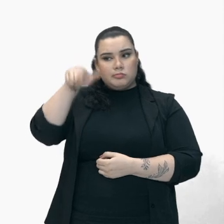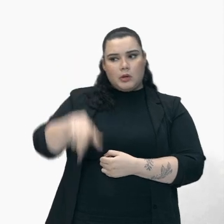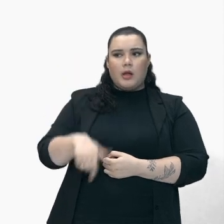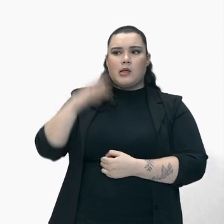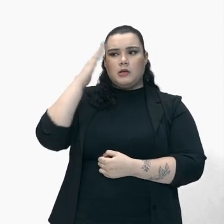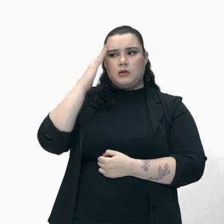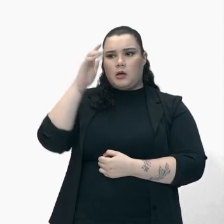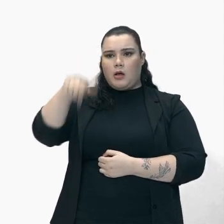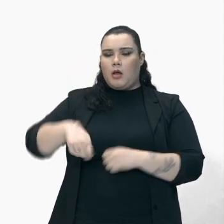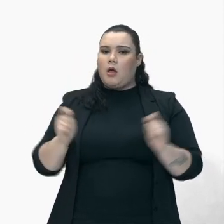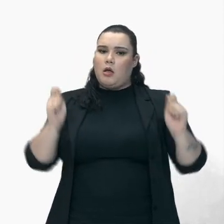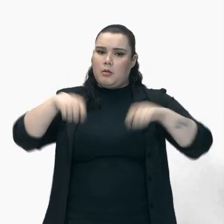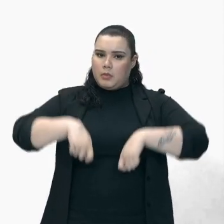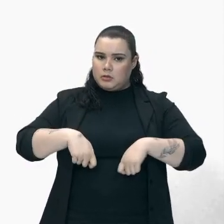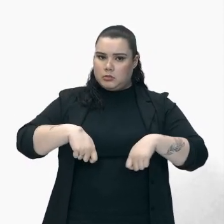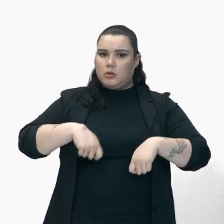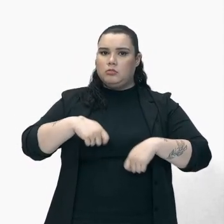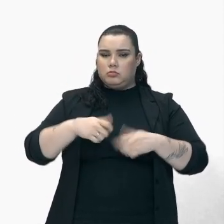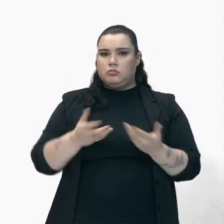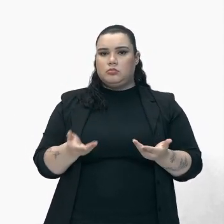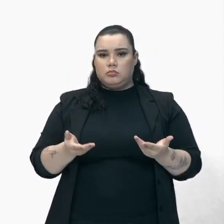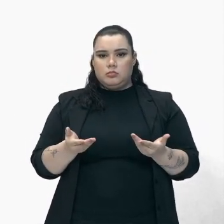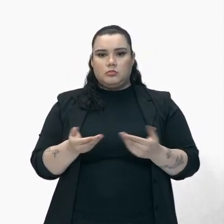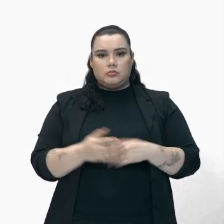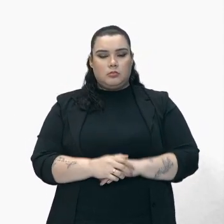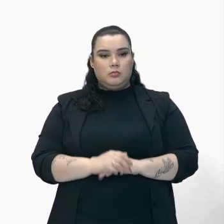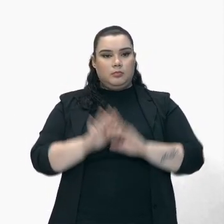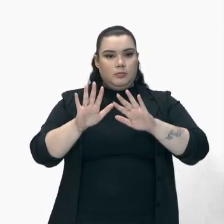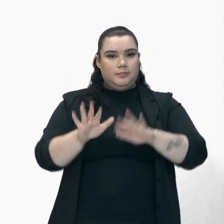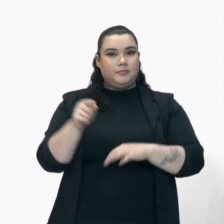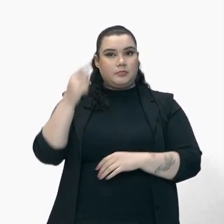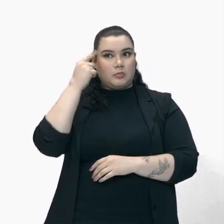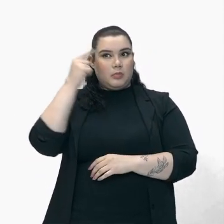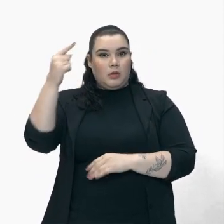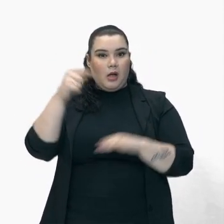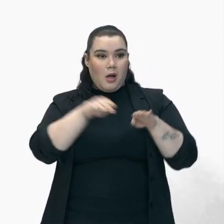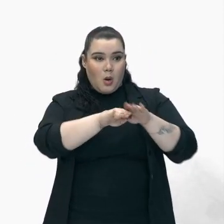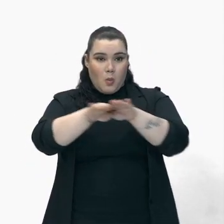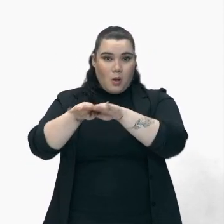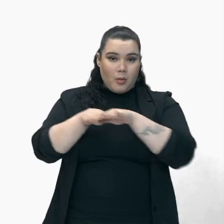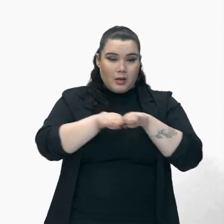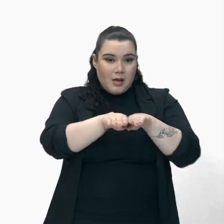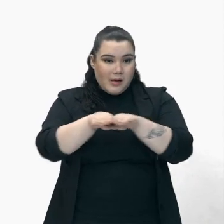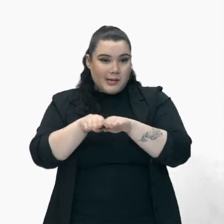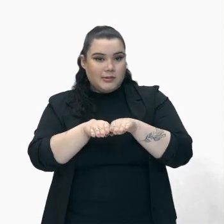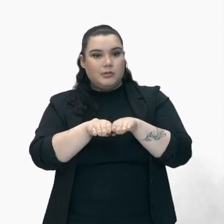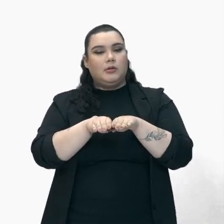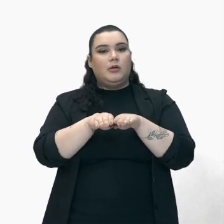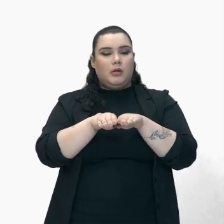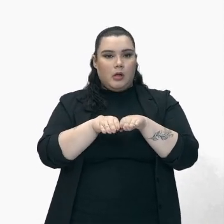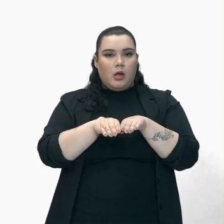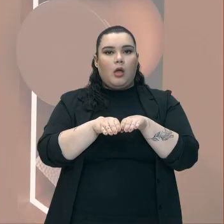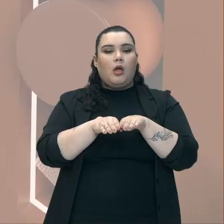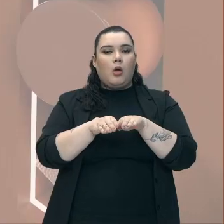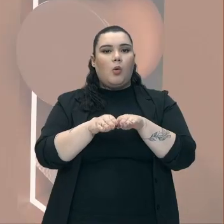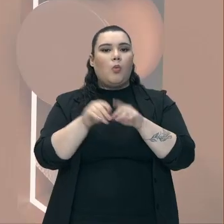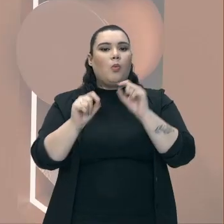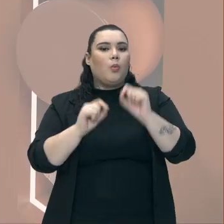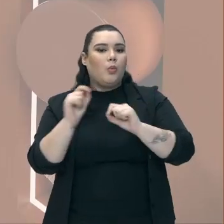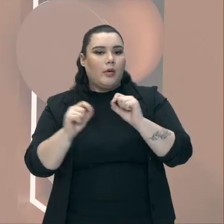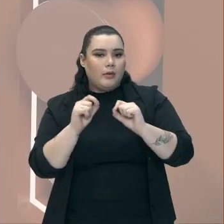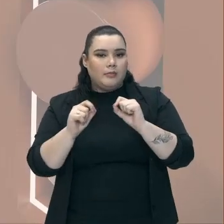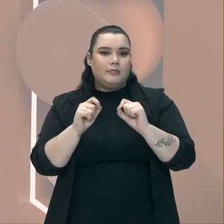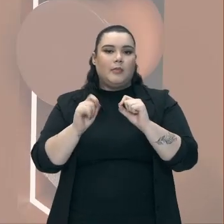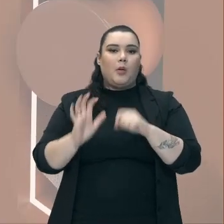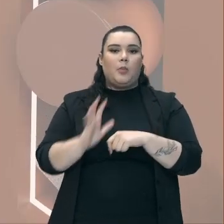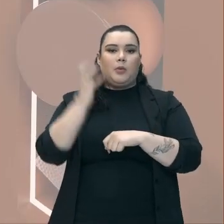acordo Com a capacidade De merecimento Galera Essa ideia De igualdade Ela fere ali A questão De